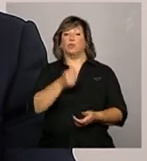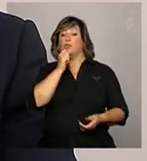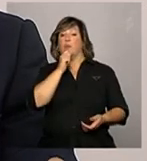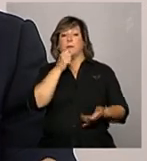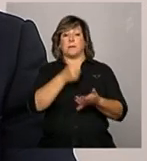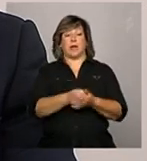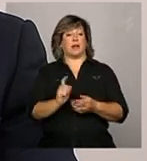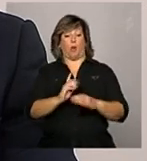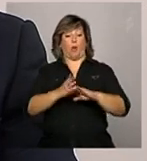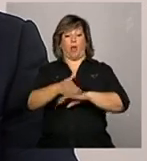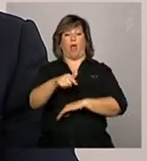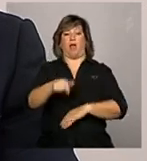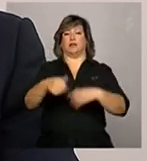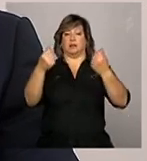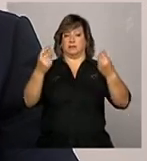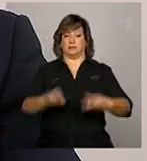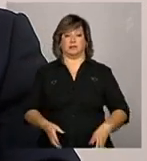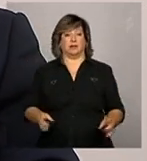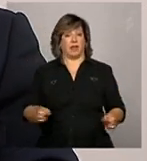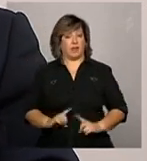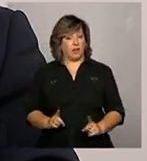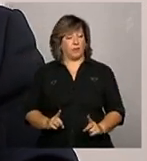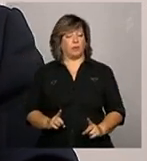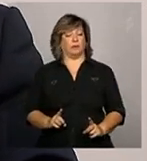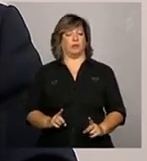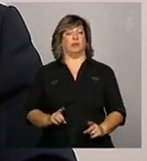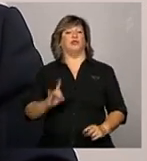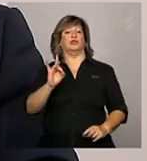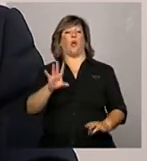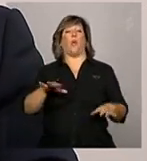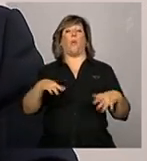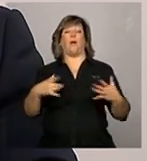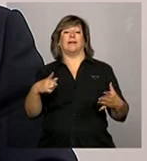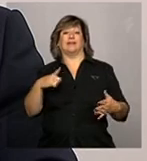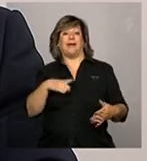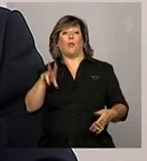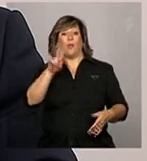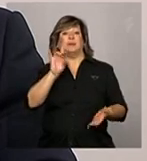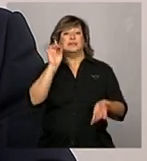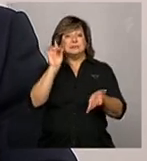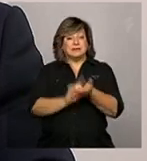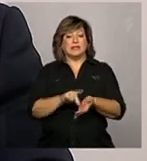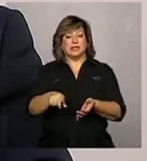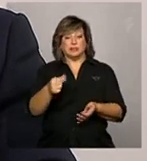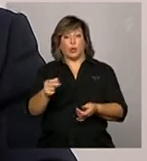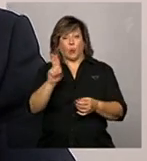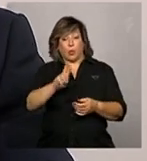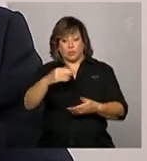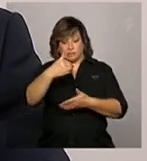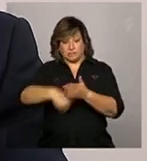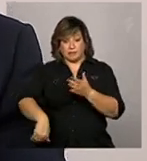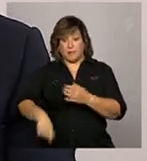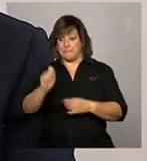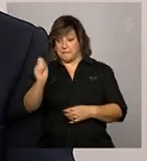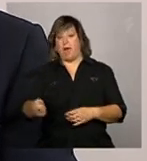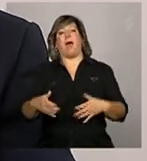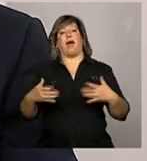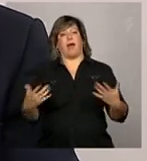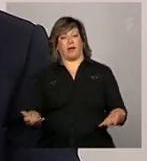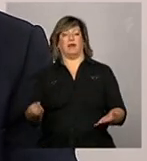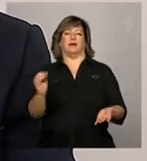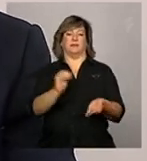entrarão na prestação de contas e apenas quando houver a execução financeira desses recursos que nesse caso é o próximo ano né